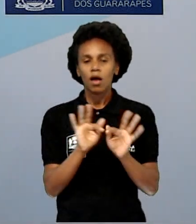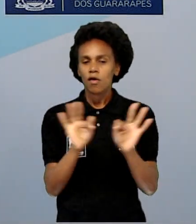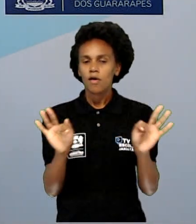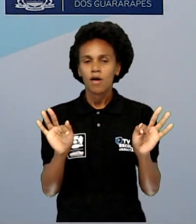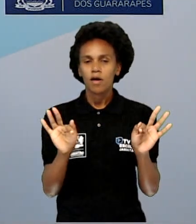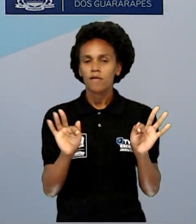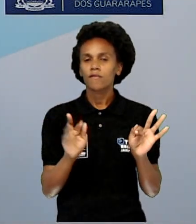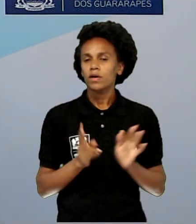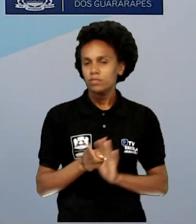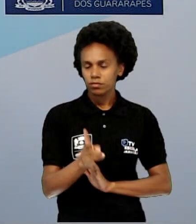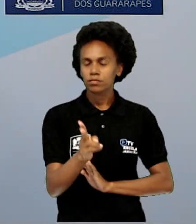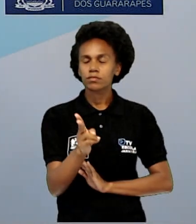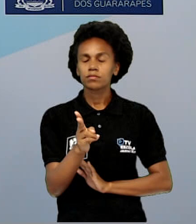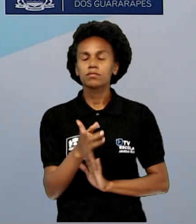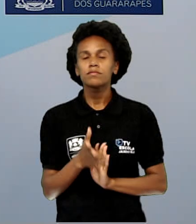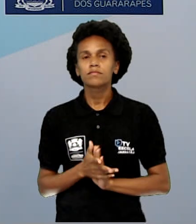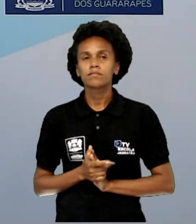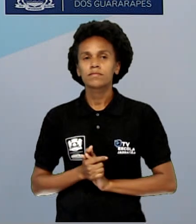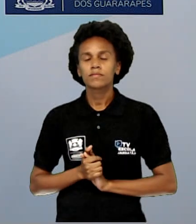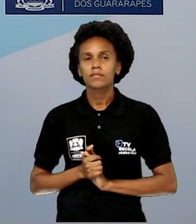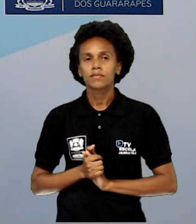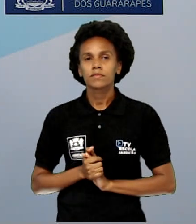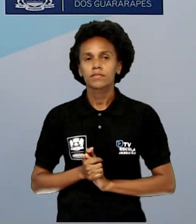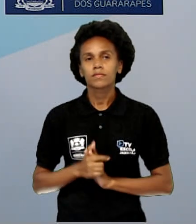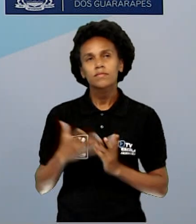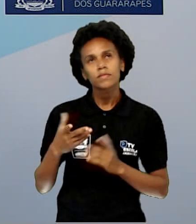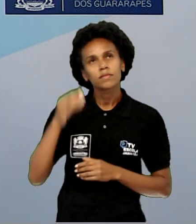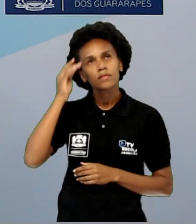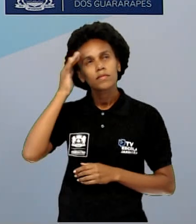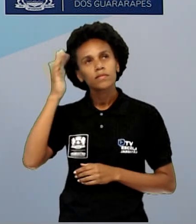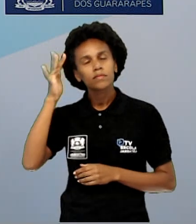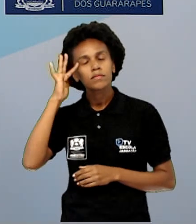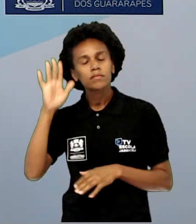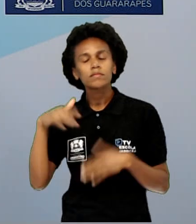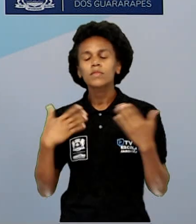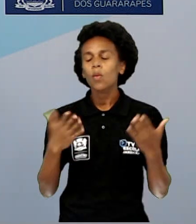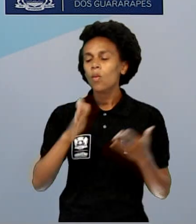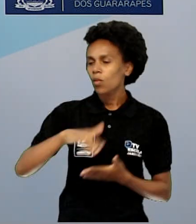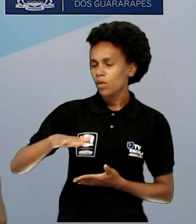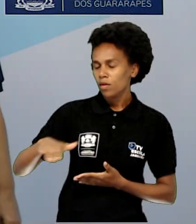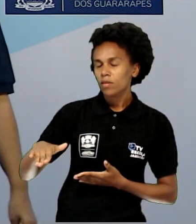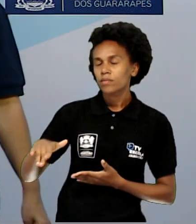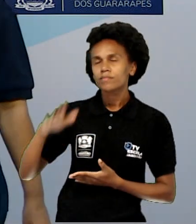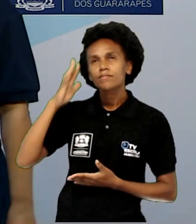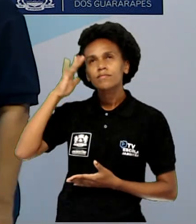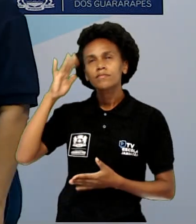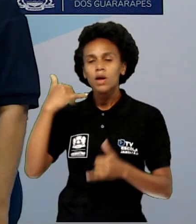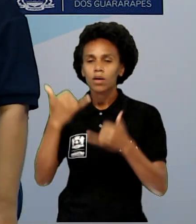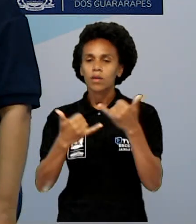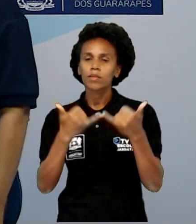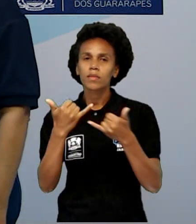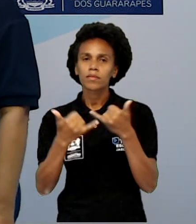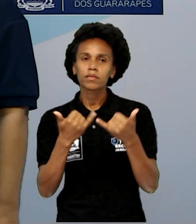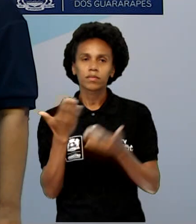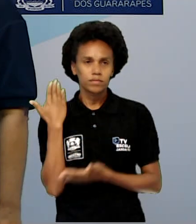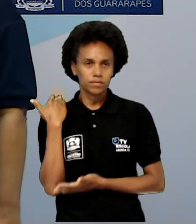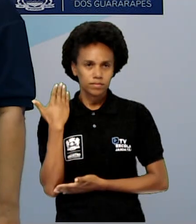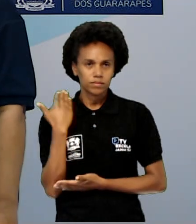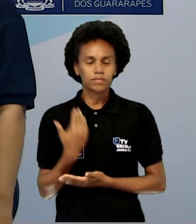reflexão da questão do que brincava enquanto eram crianças na infância, melhor dizendo.